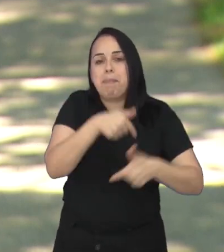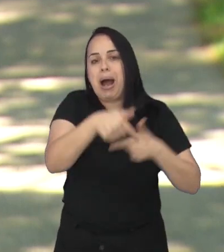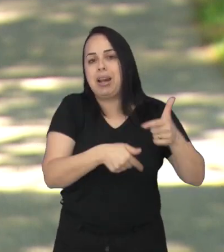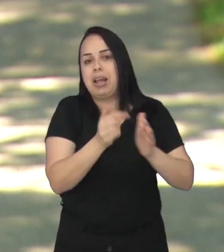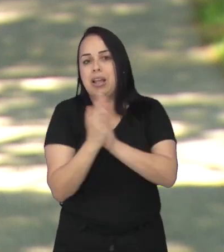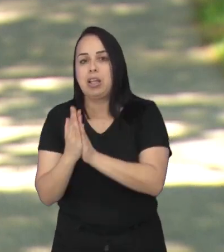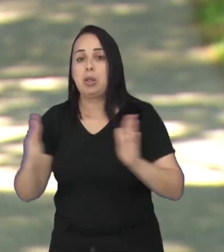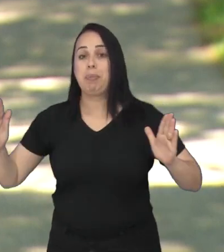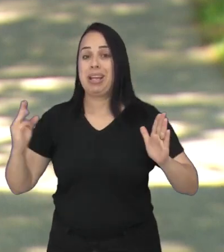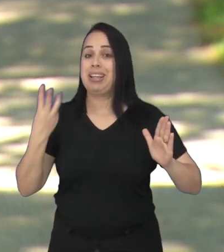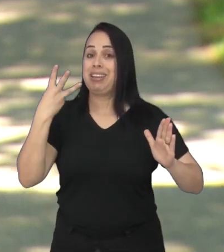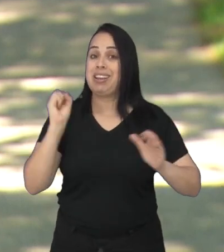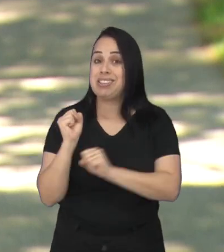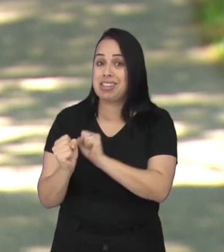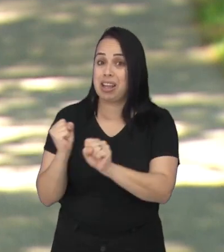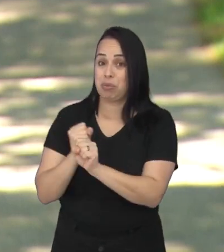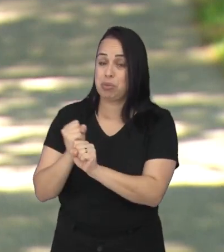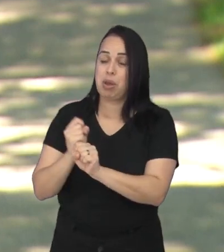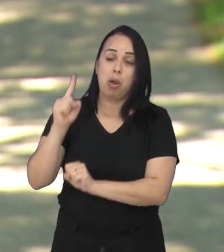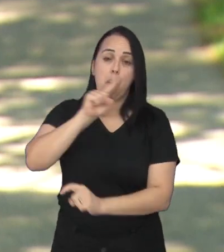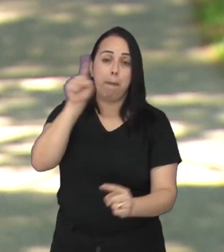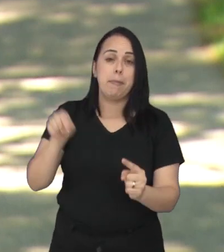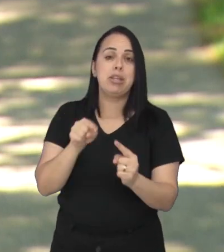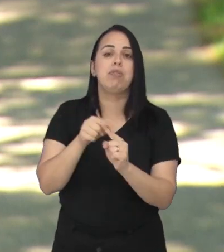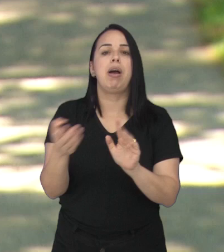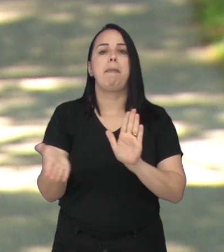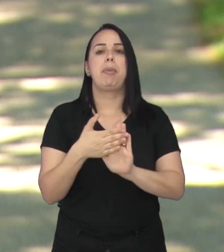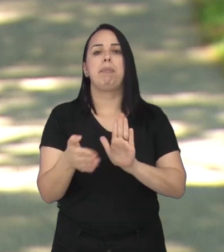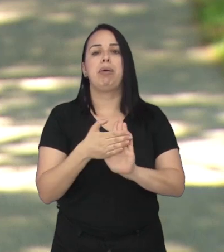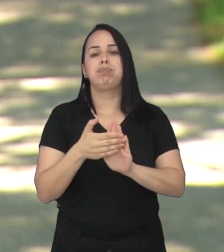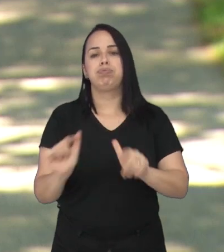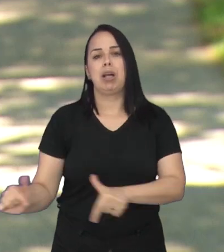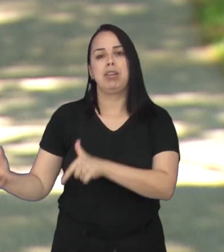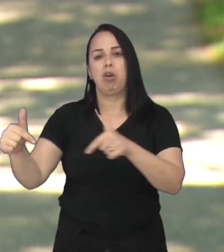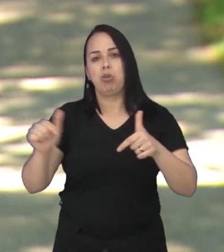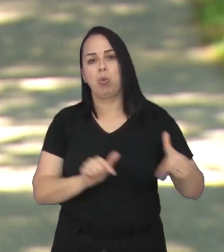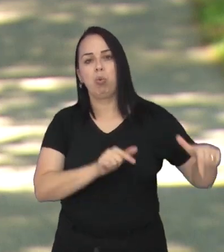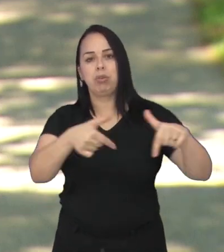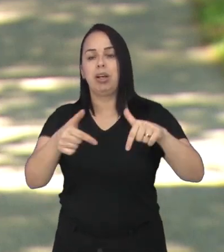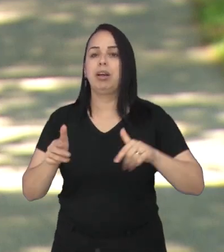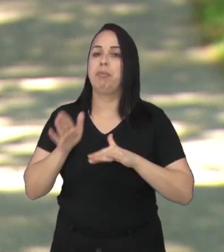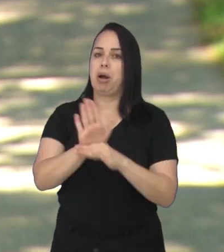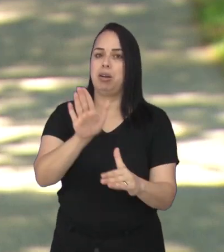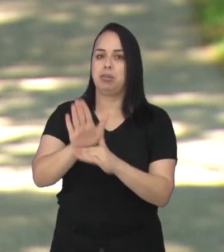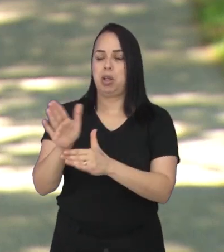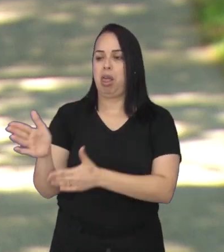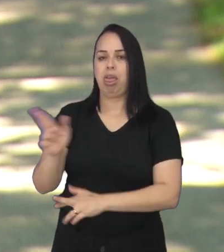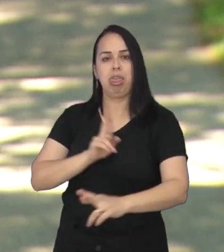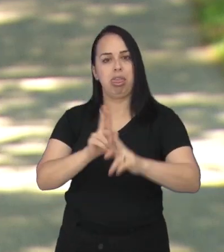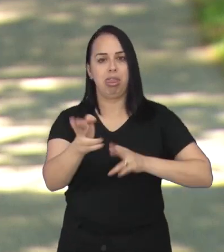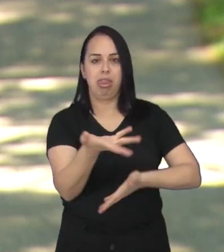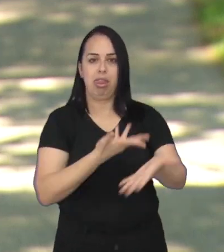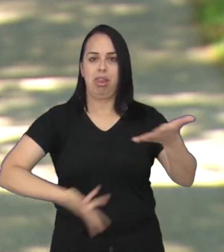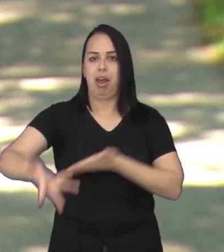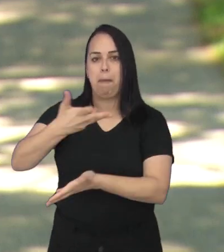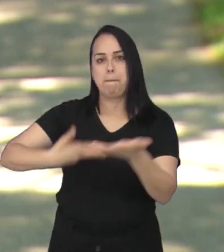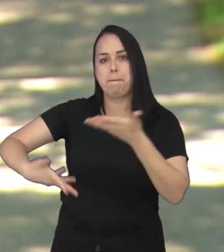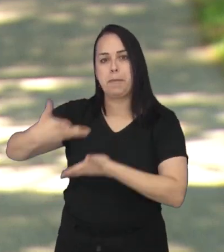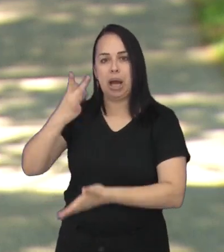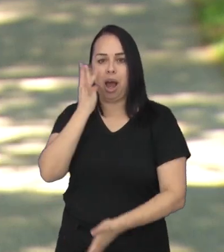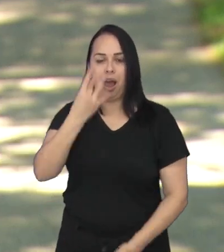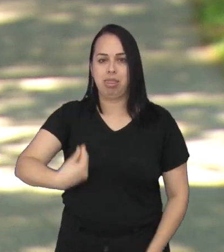Social. O trabalho dessa comissão deve durar três anos e a ideia é propor iniciativas que possam